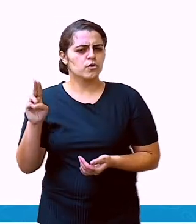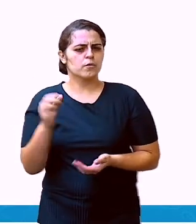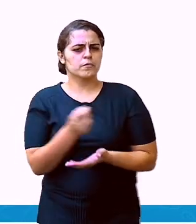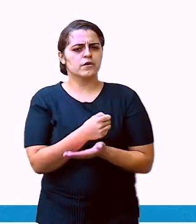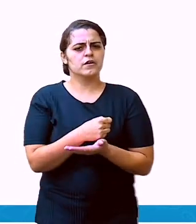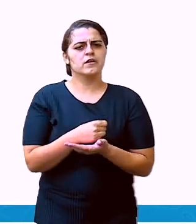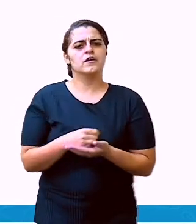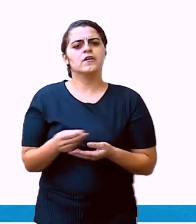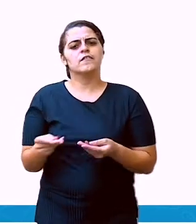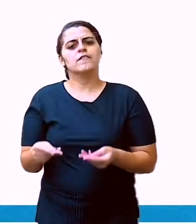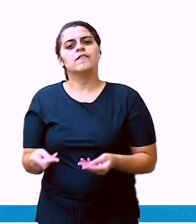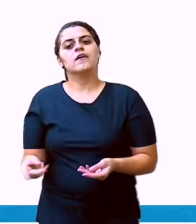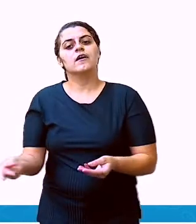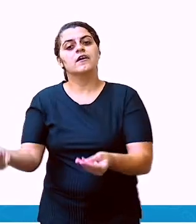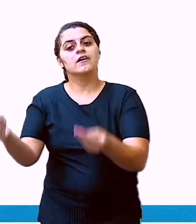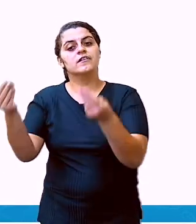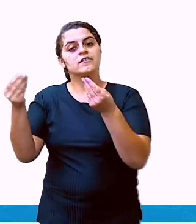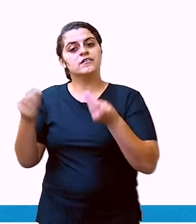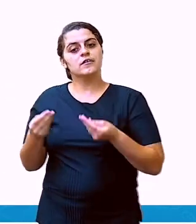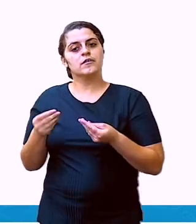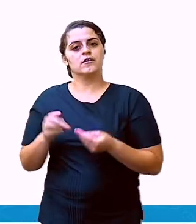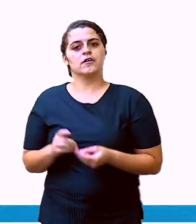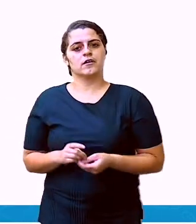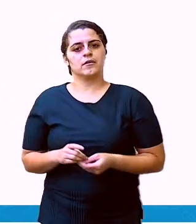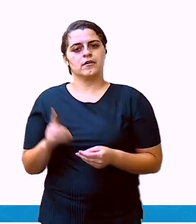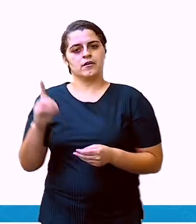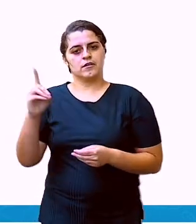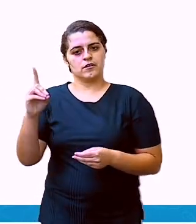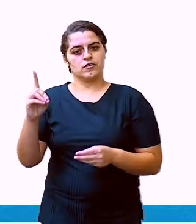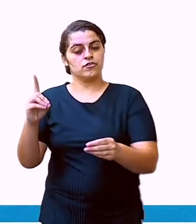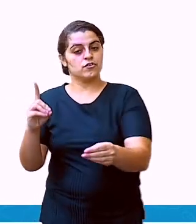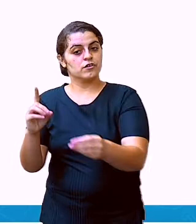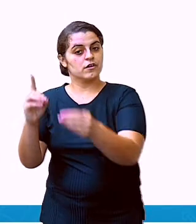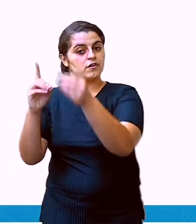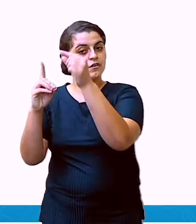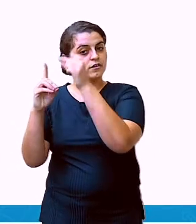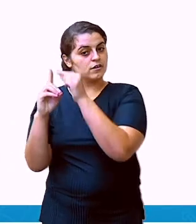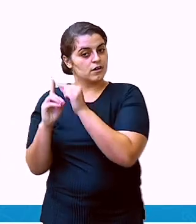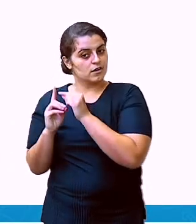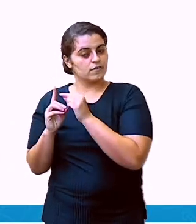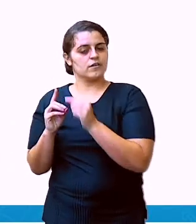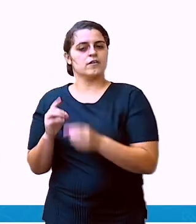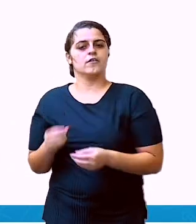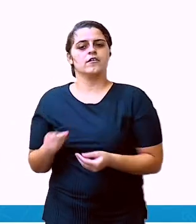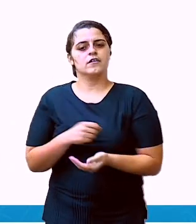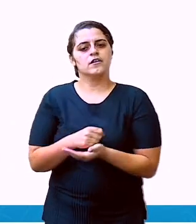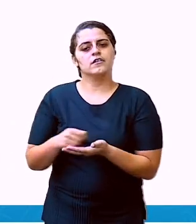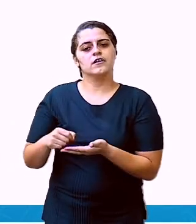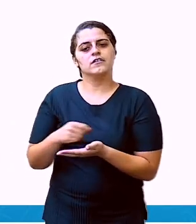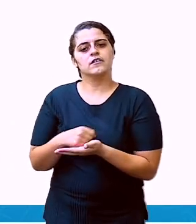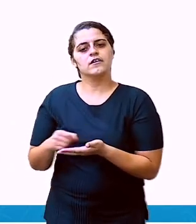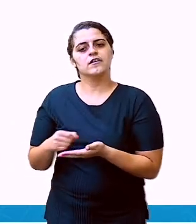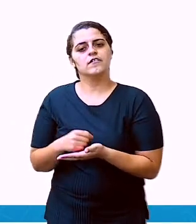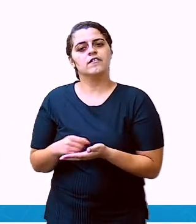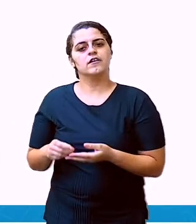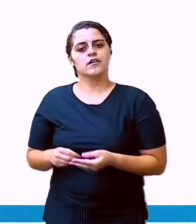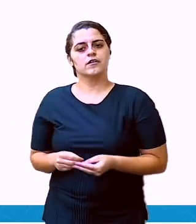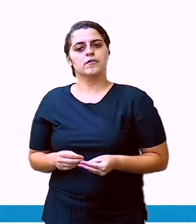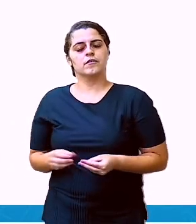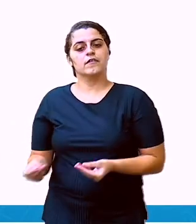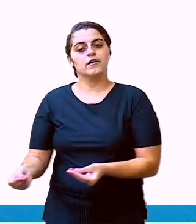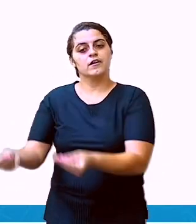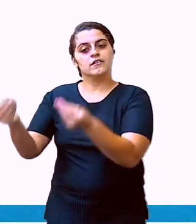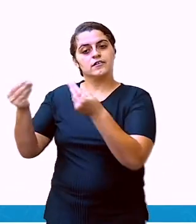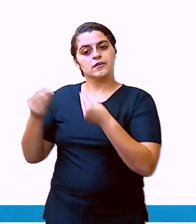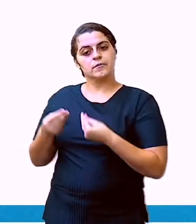vai receber o bilhete é o destinatário. É para quem você está mandando esse bilhete.